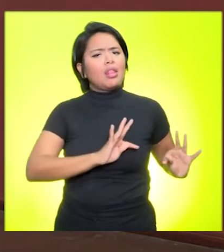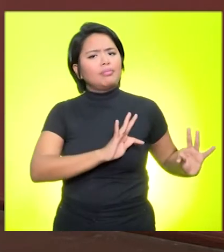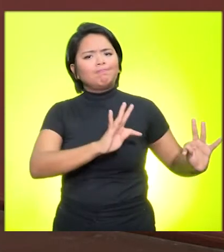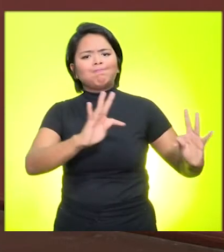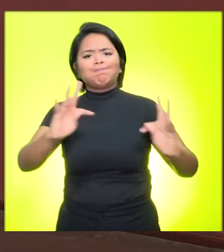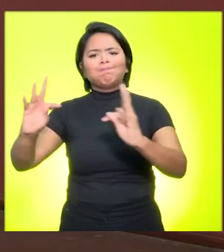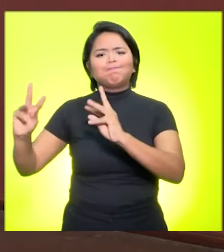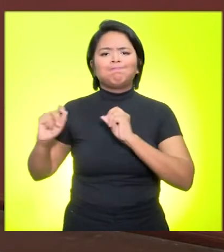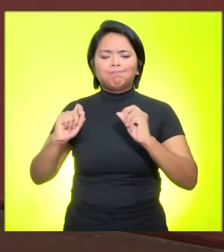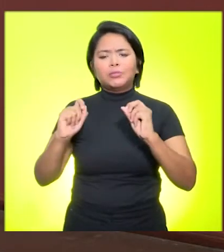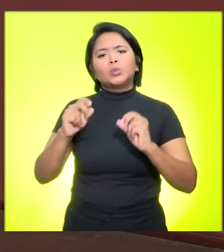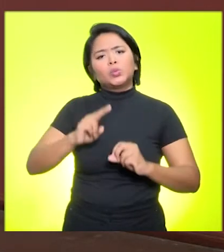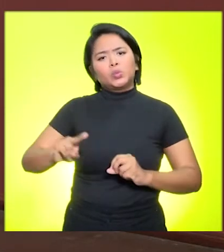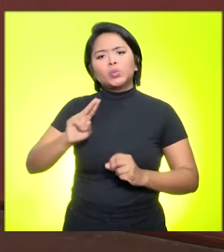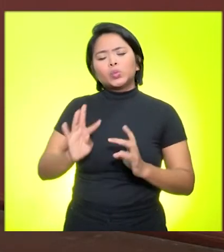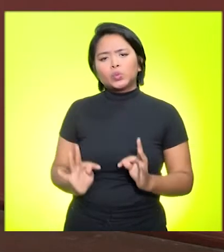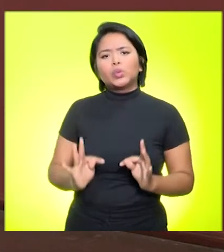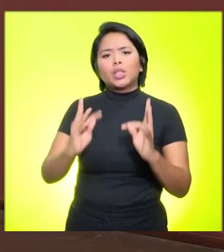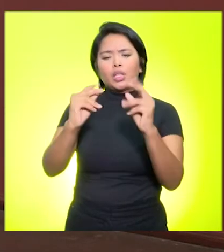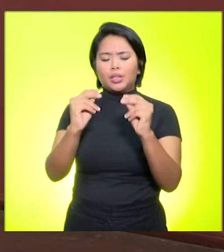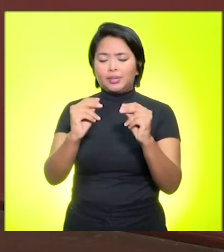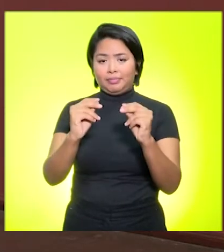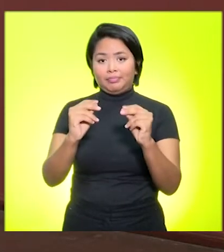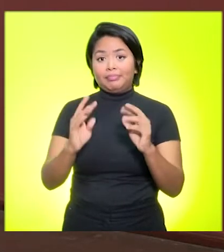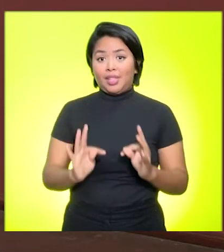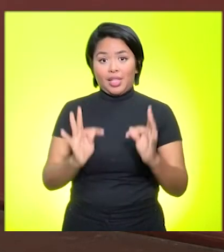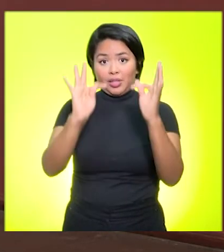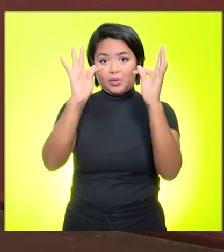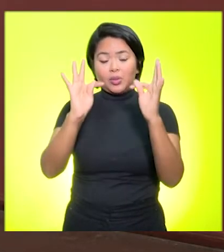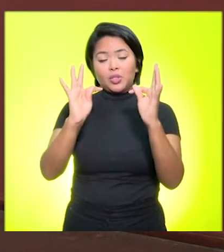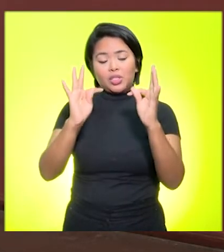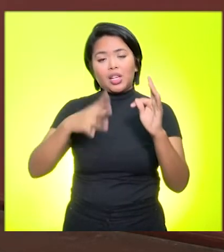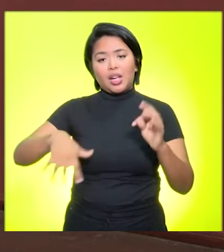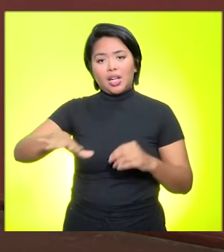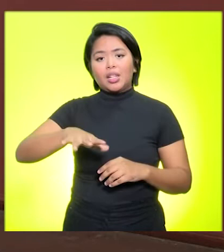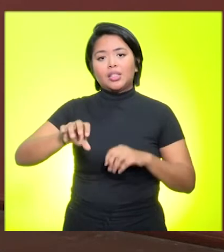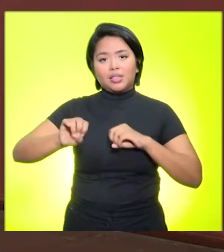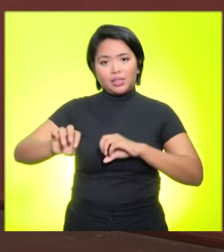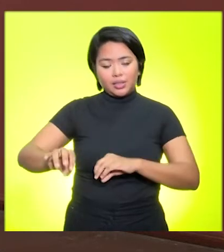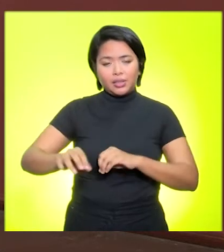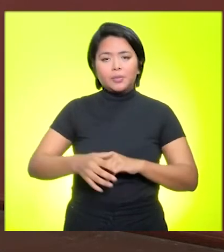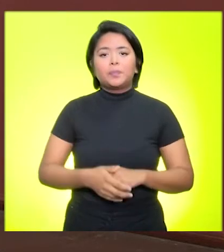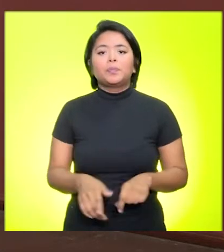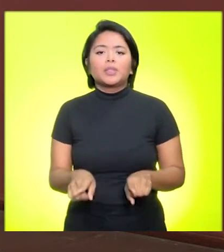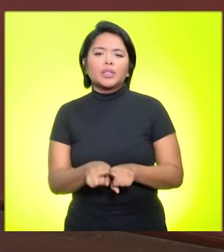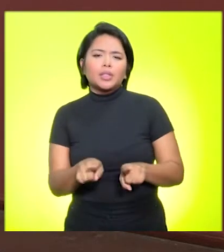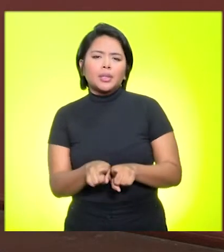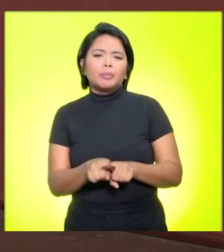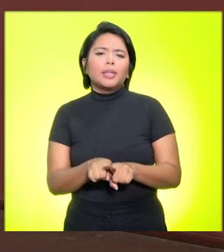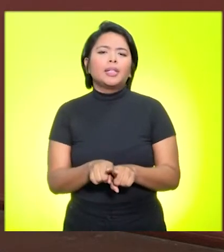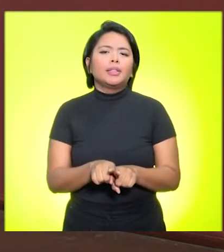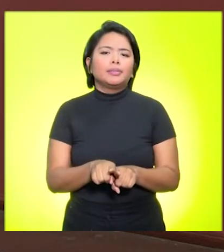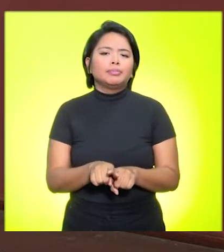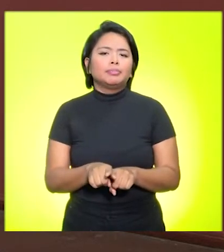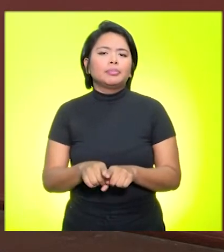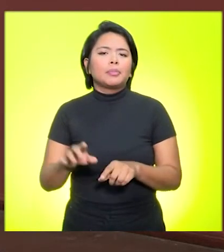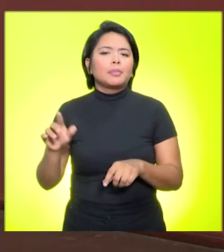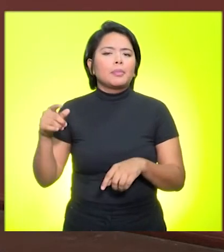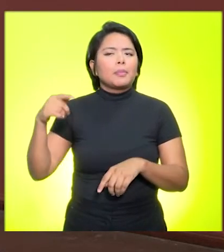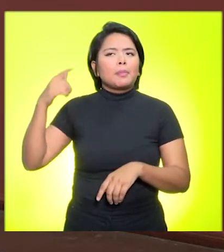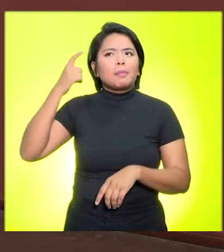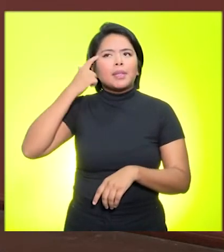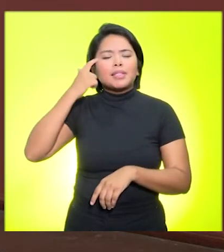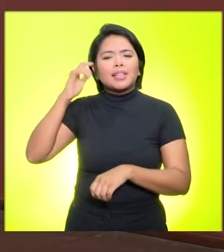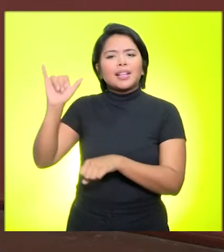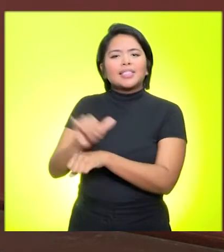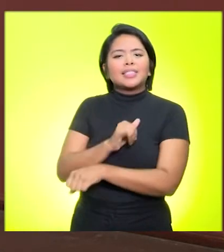das tecnologias educacionais. Além disso tudo, uma nova forma de trabalhar com os nossos